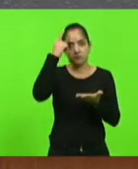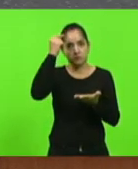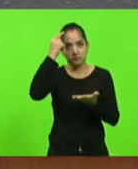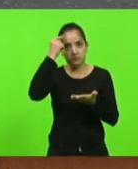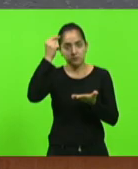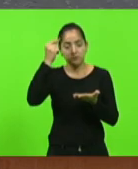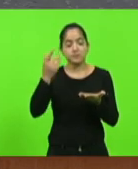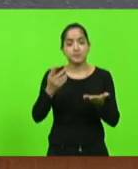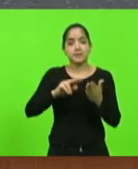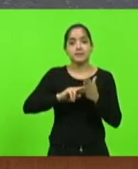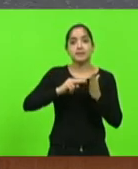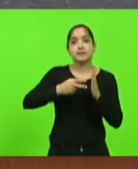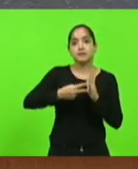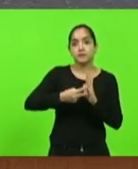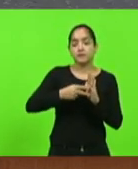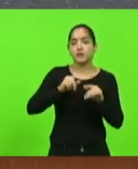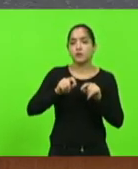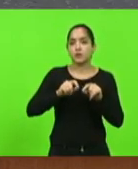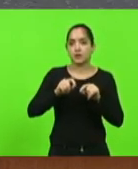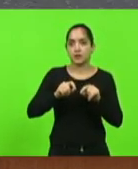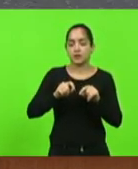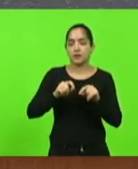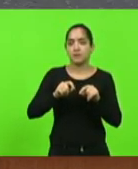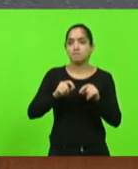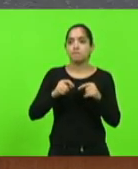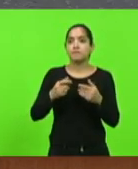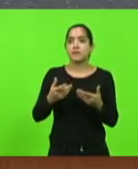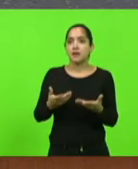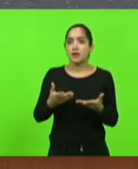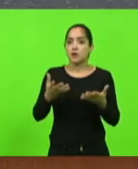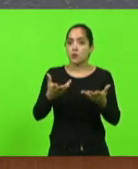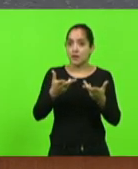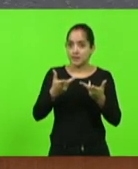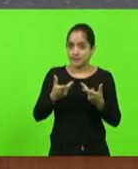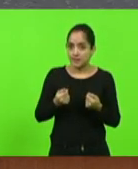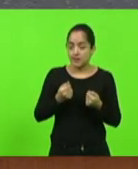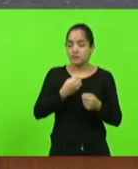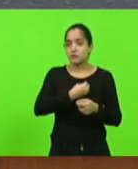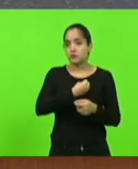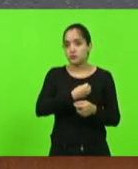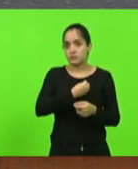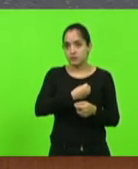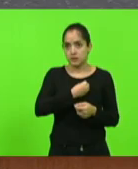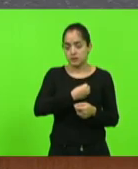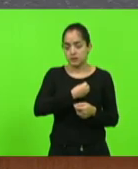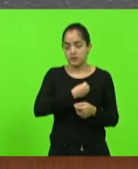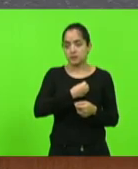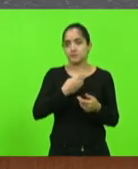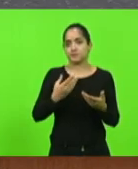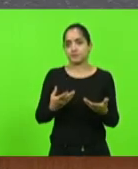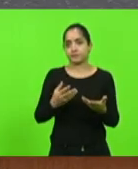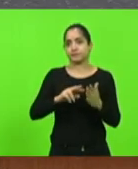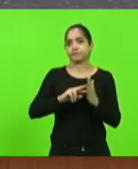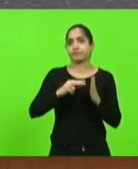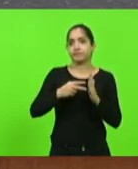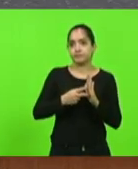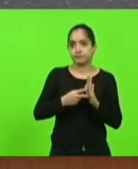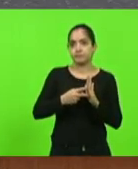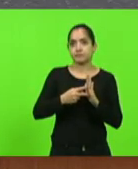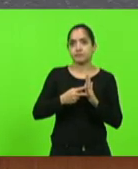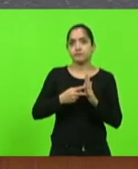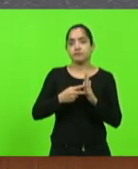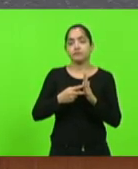significa também qualidade de vida, isso significa mais